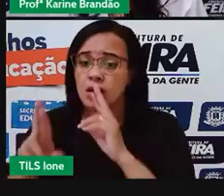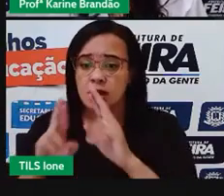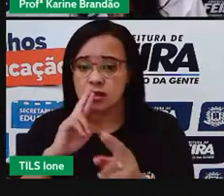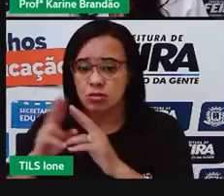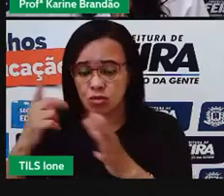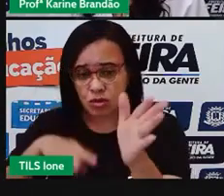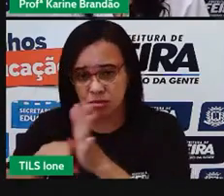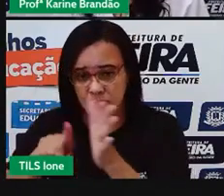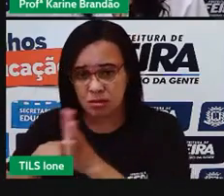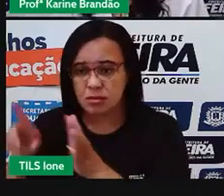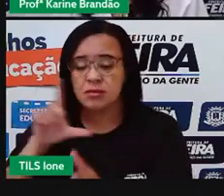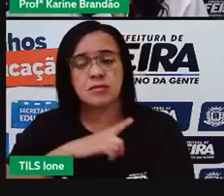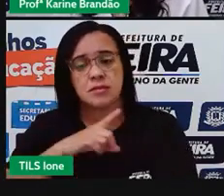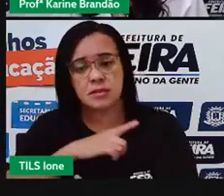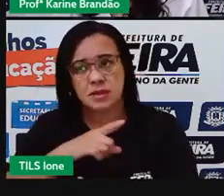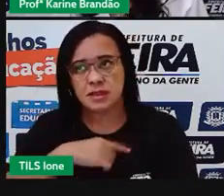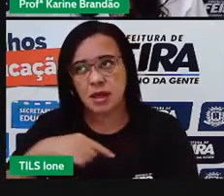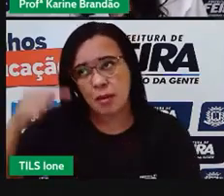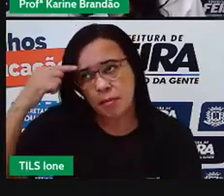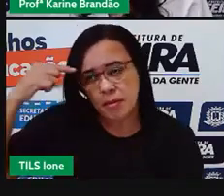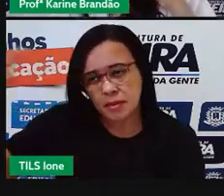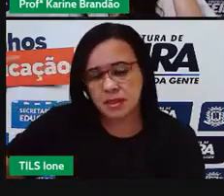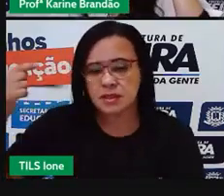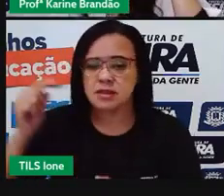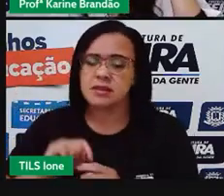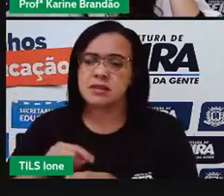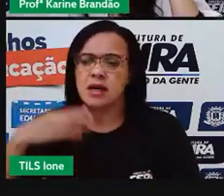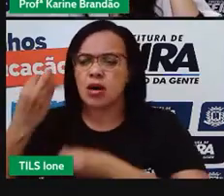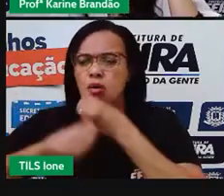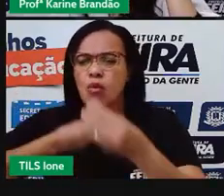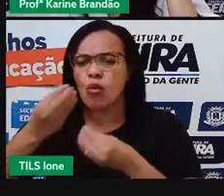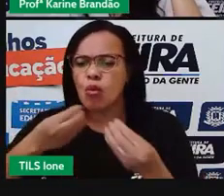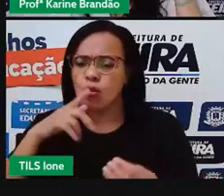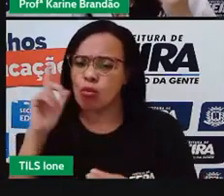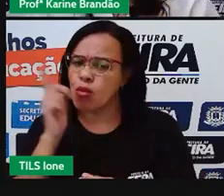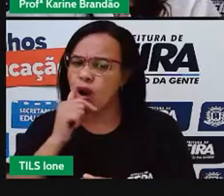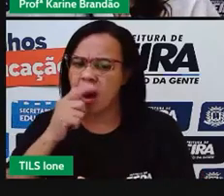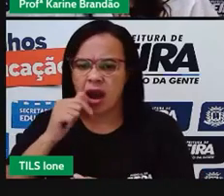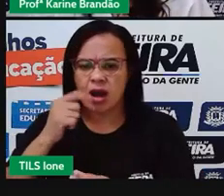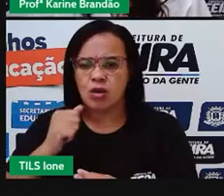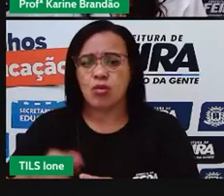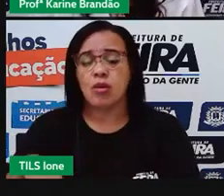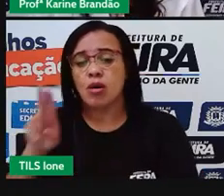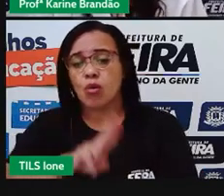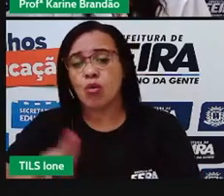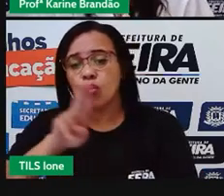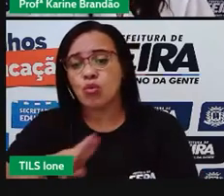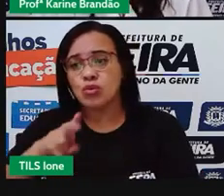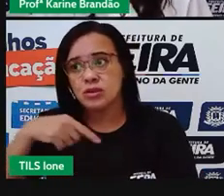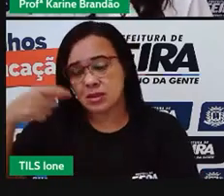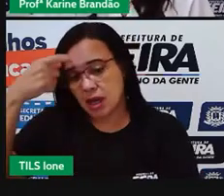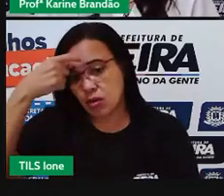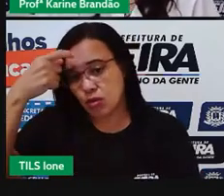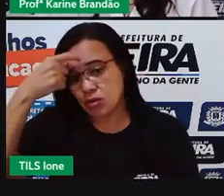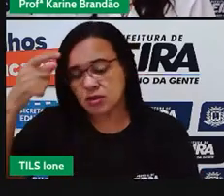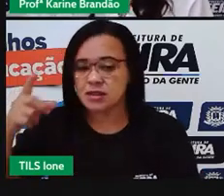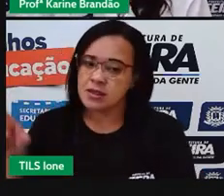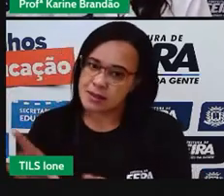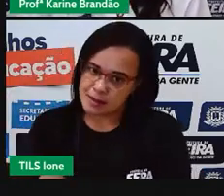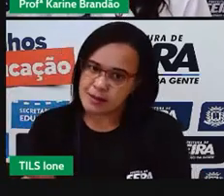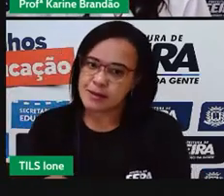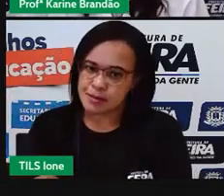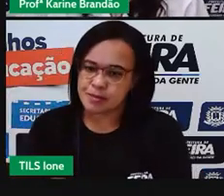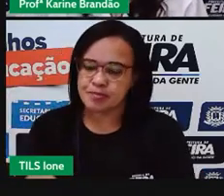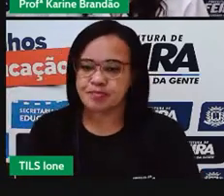perguntas para a gente pensar sobre esse consumo consciente da água. E aí, então, eu vou